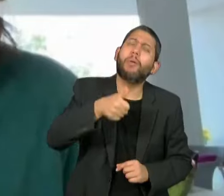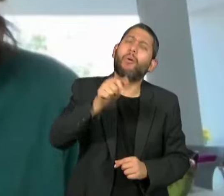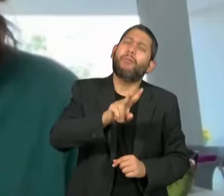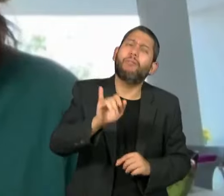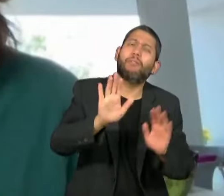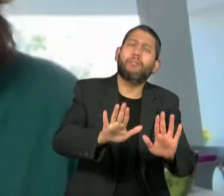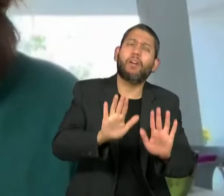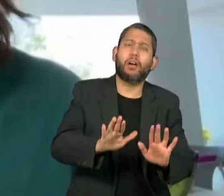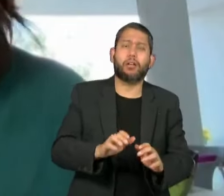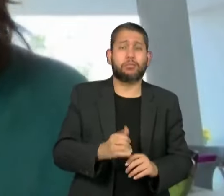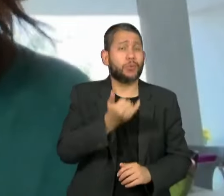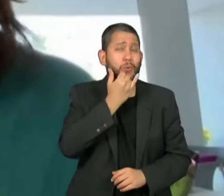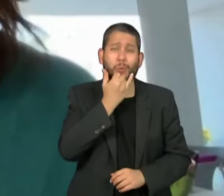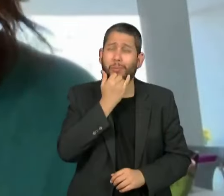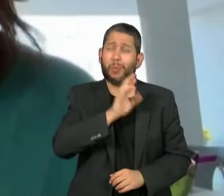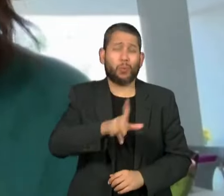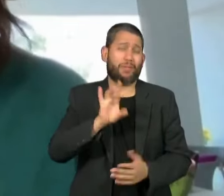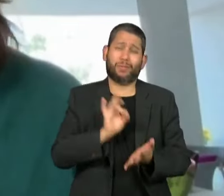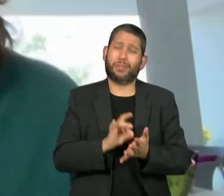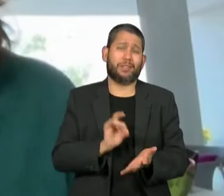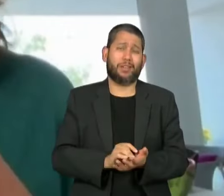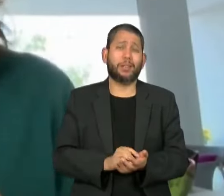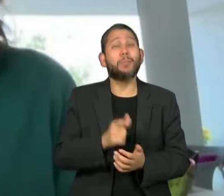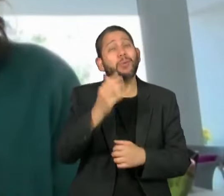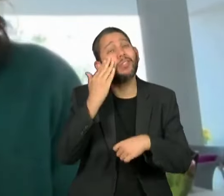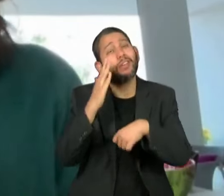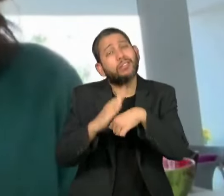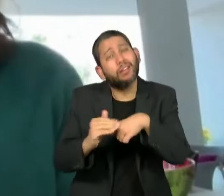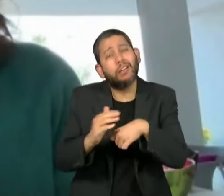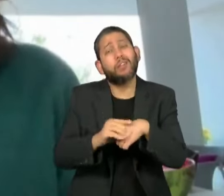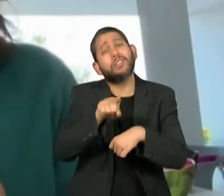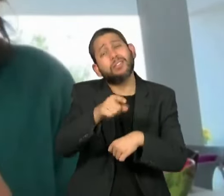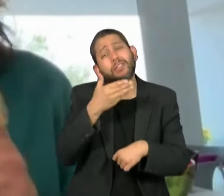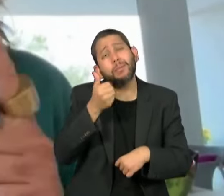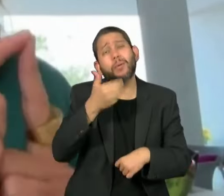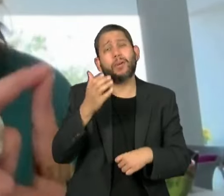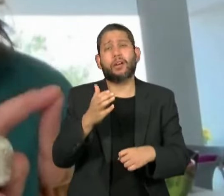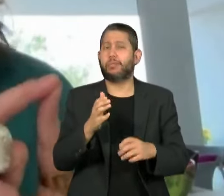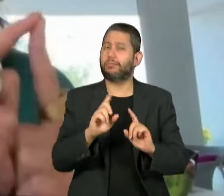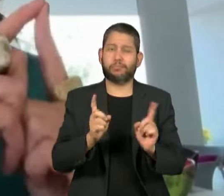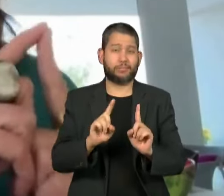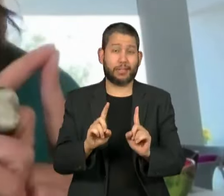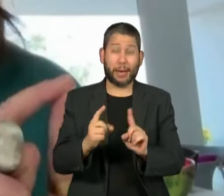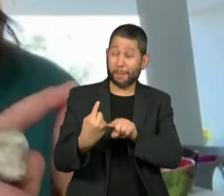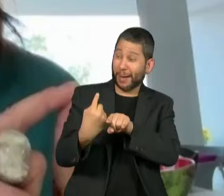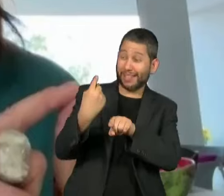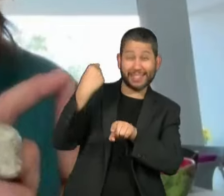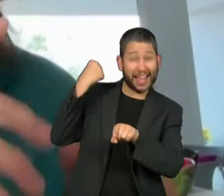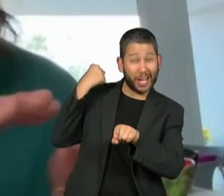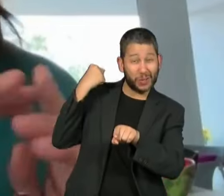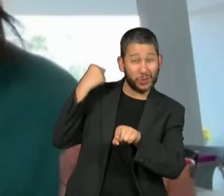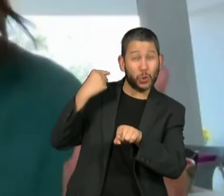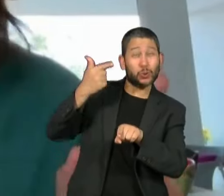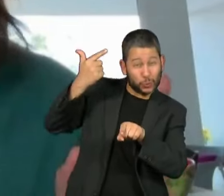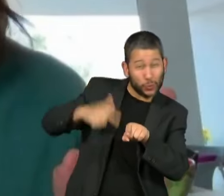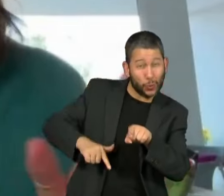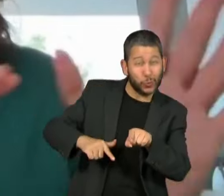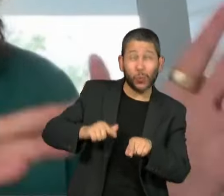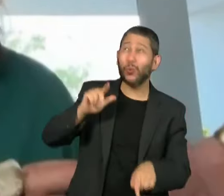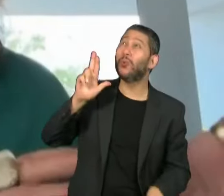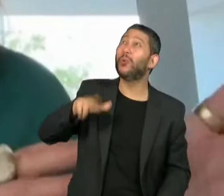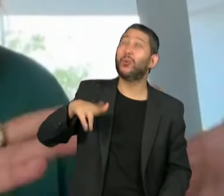verdade. Nunca te recuperas, é a dizer, nunca volves a ser quem eras, jamais, jamais.